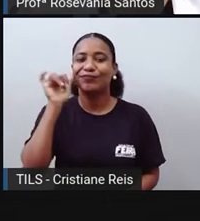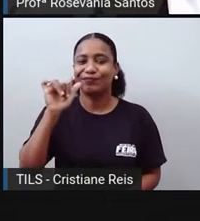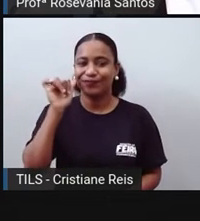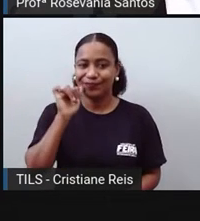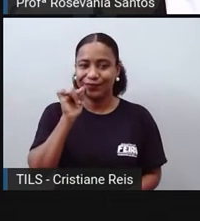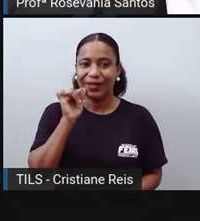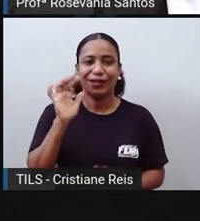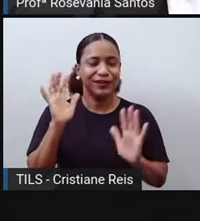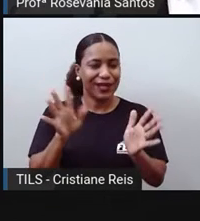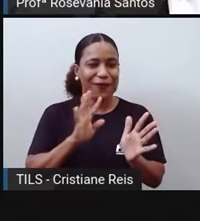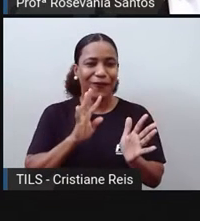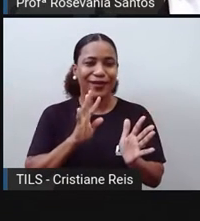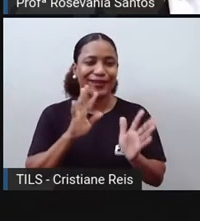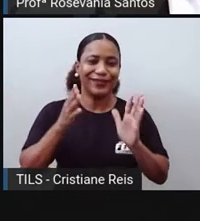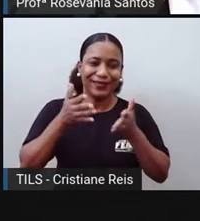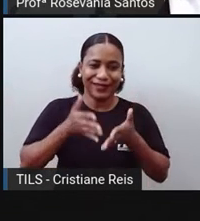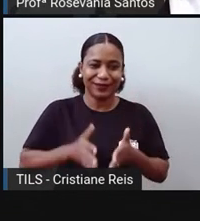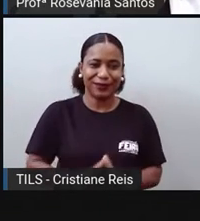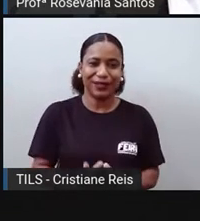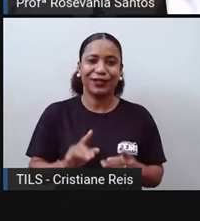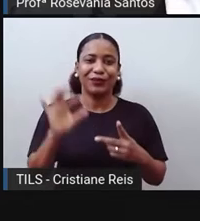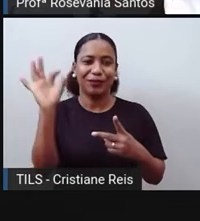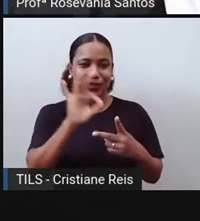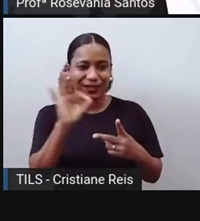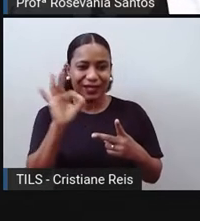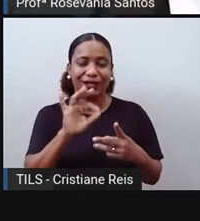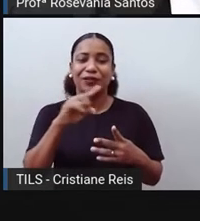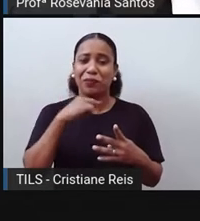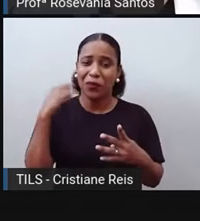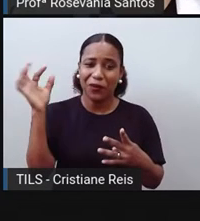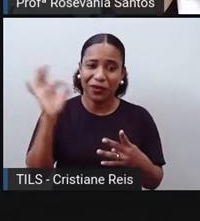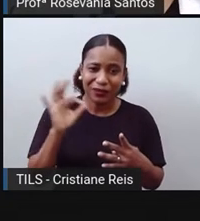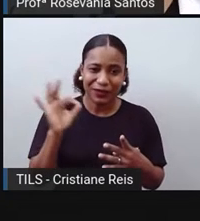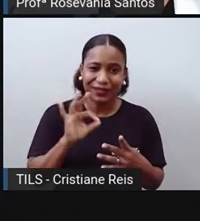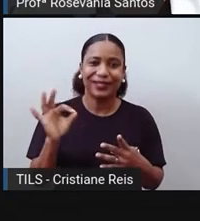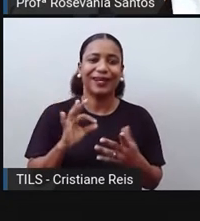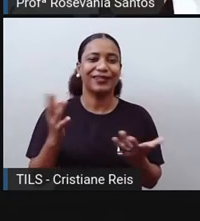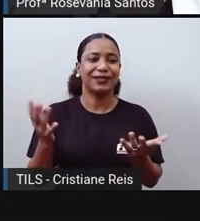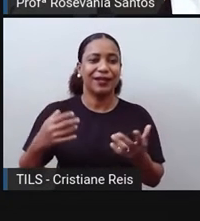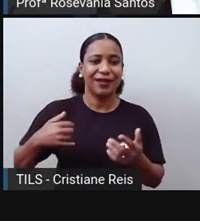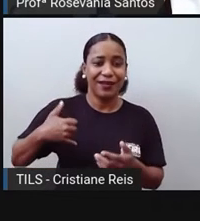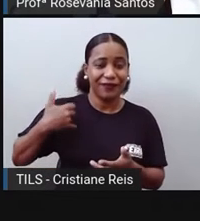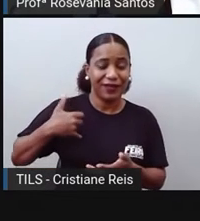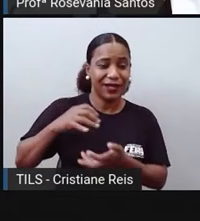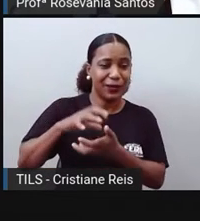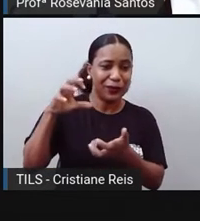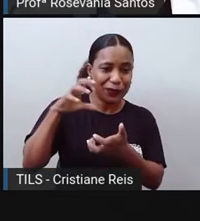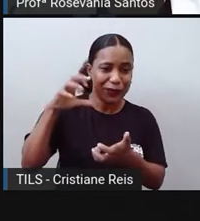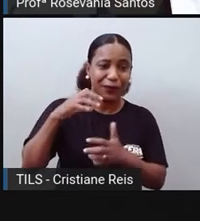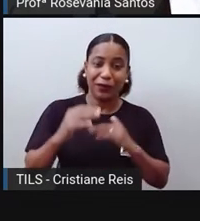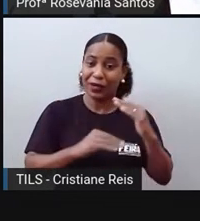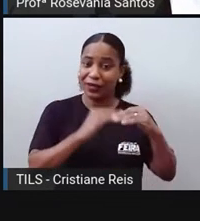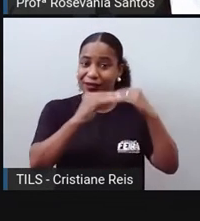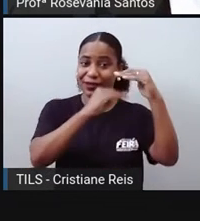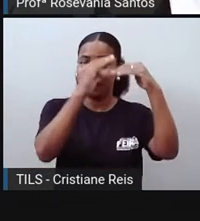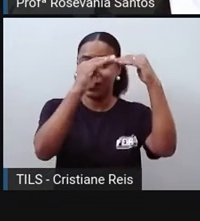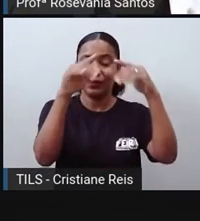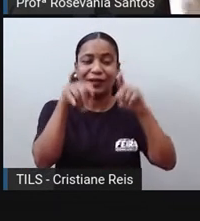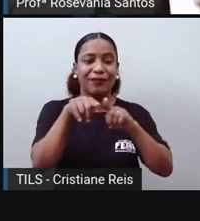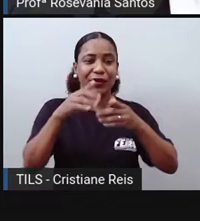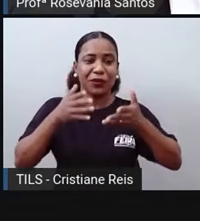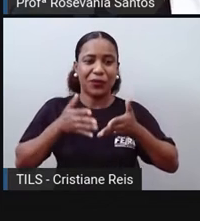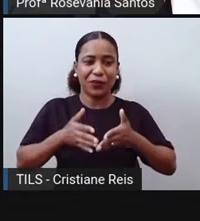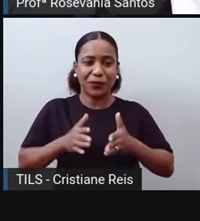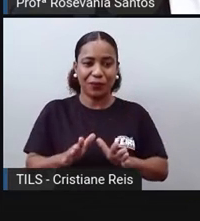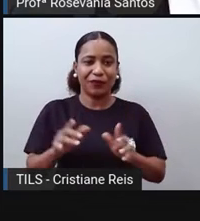mortalidade, né? Tá relacionada à morte, expectativa de vida. Até quando eu vou viver a fecundidade,